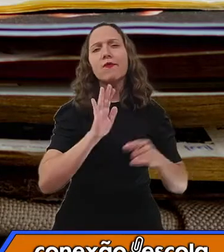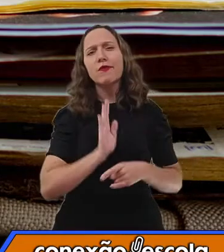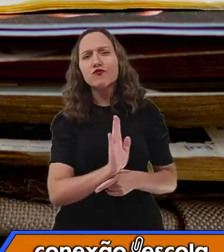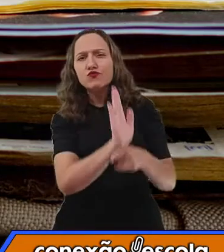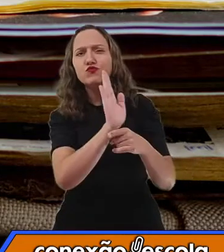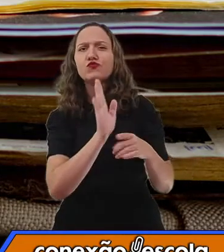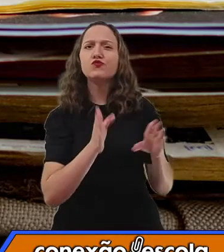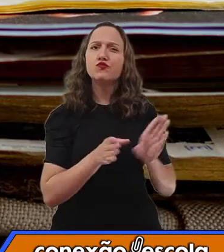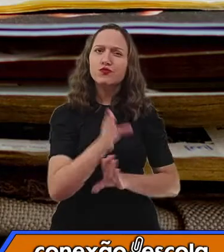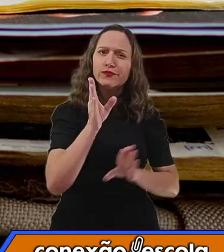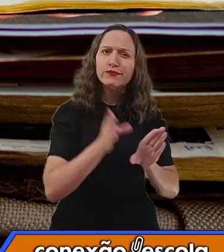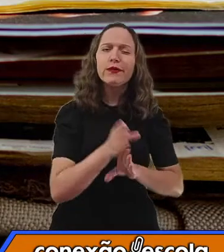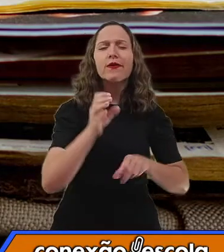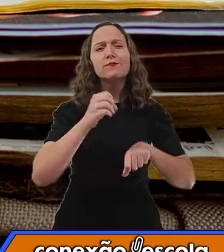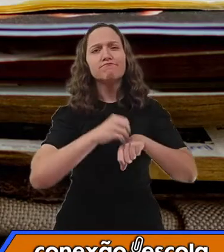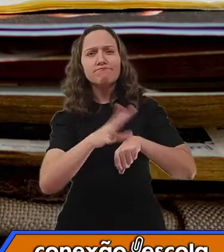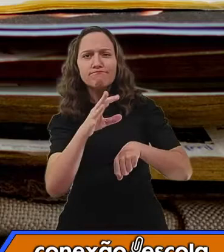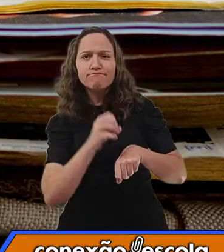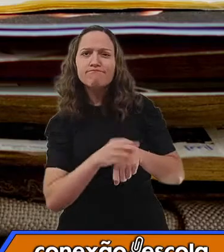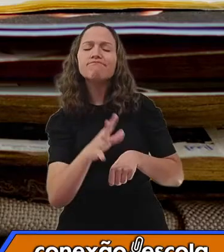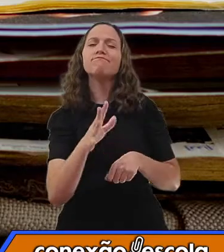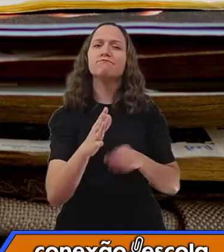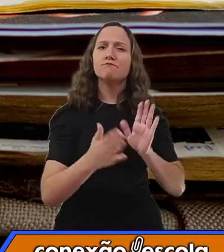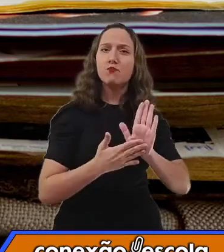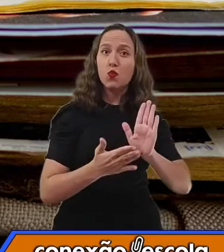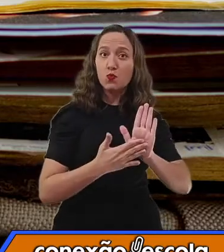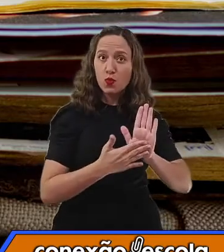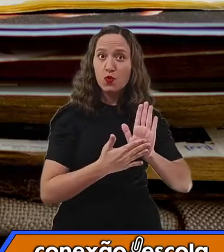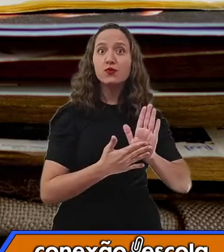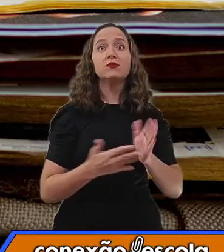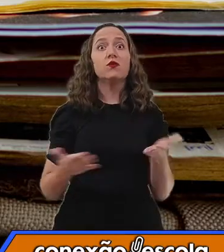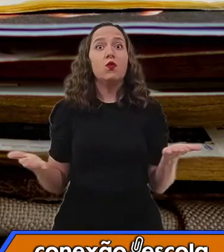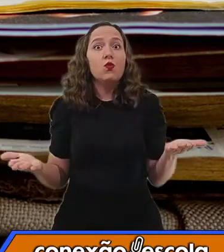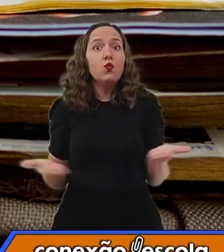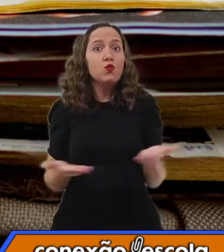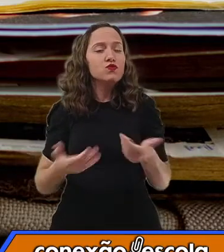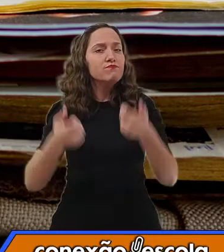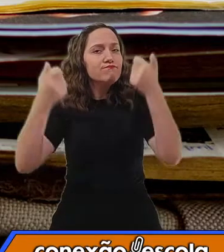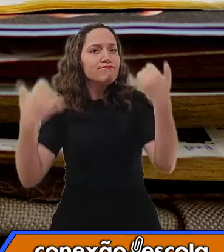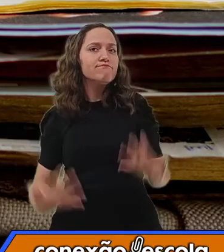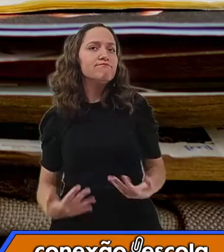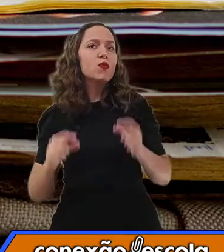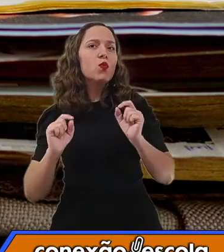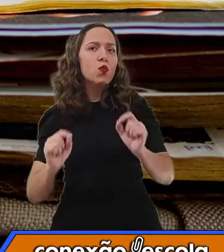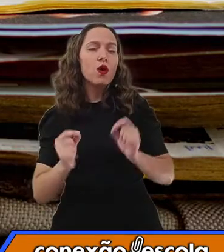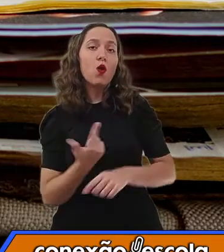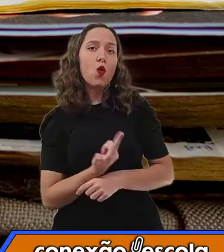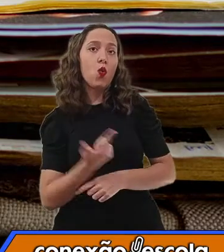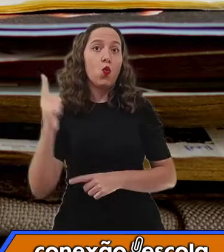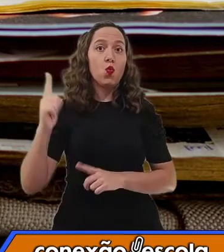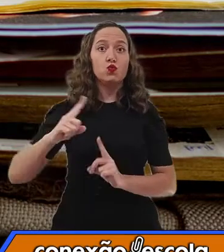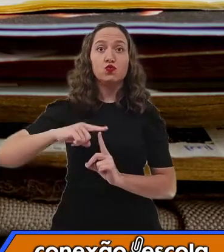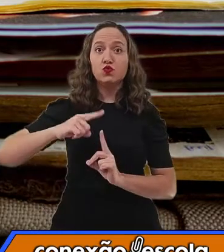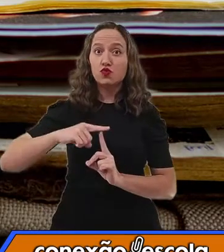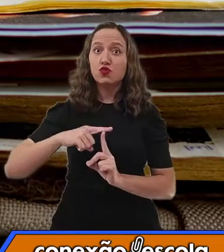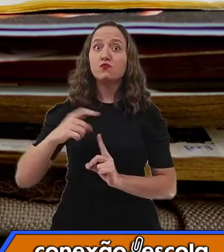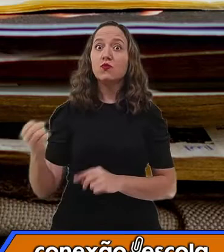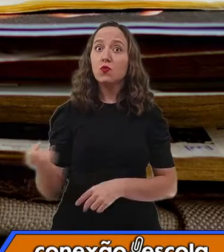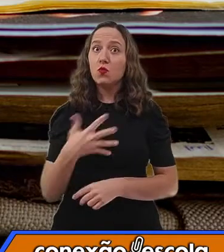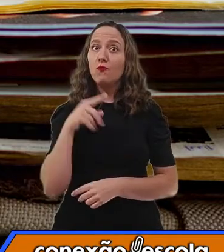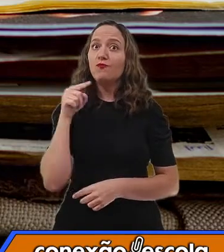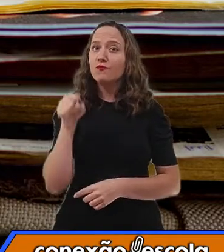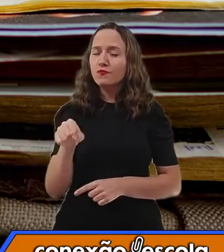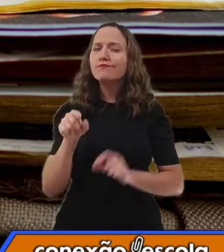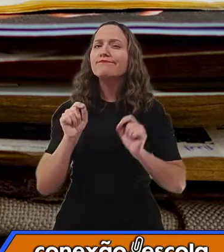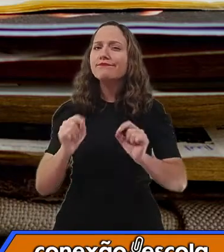aconselham, recomendam, propõem. Hoje, nós vamos ver outro tipo de texto instrucional,